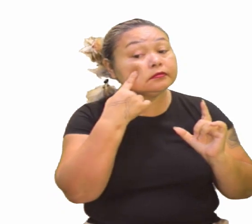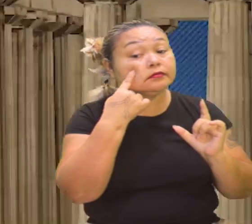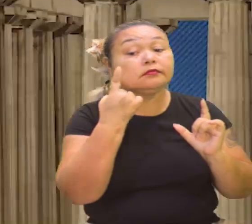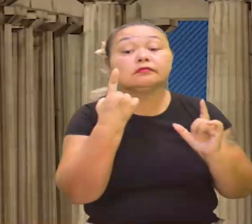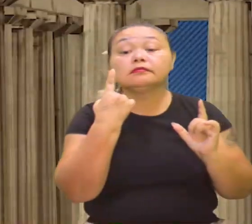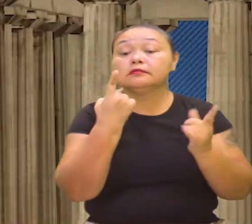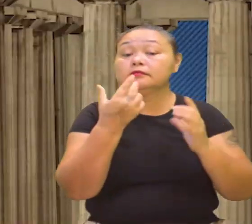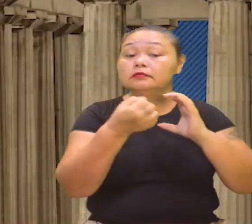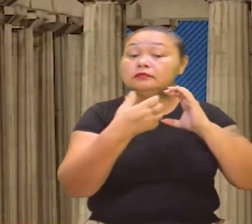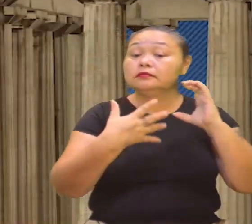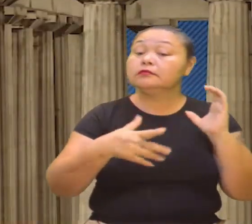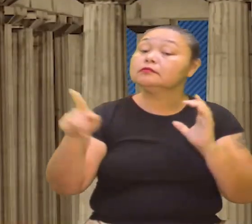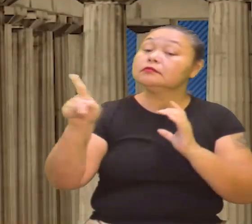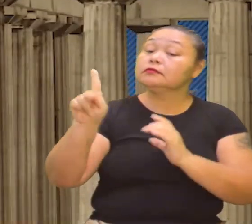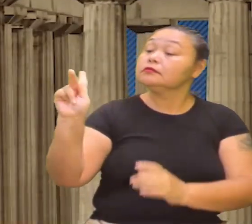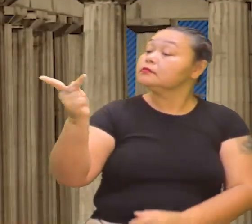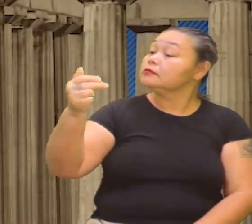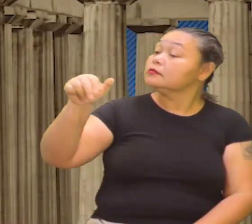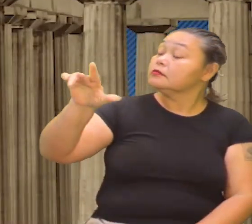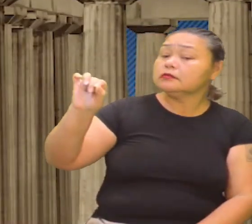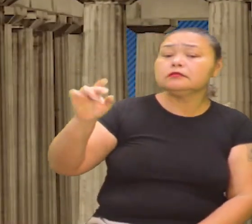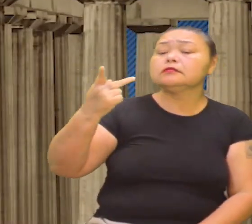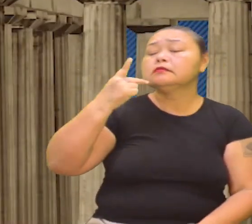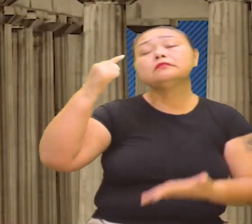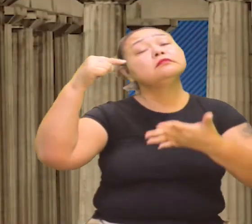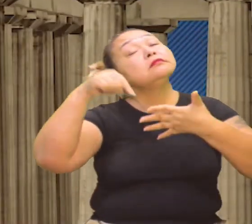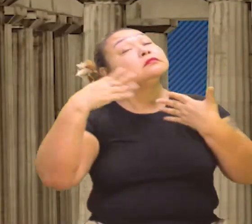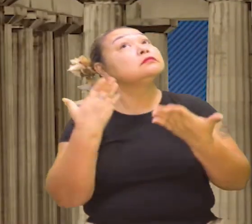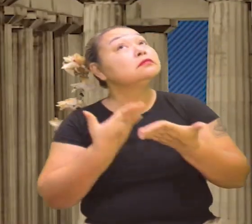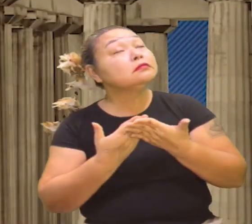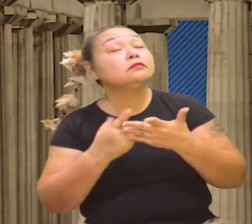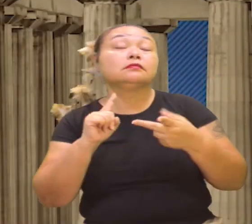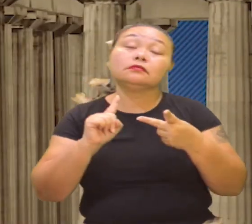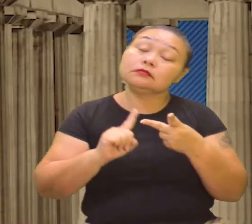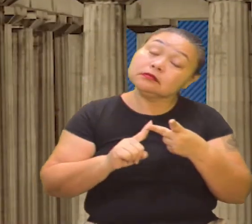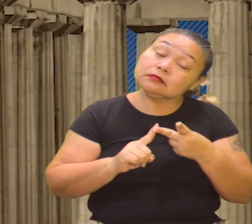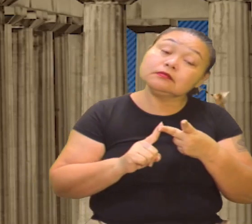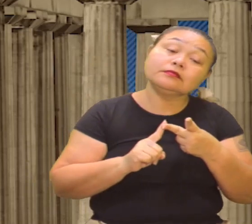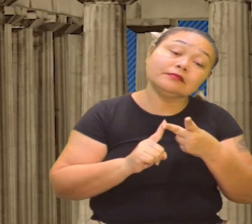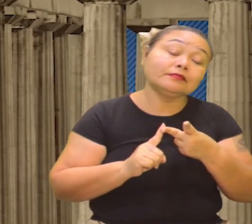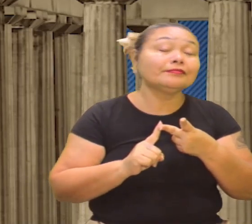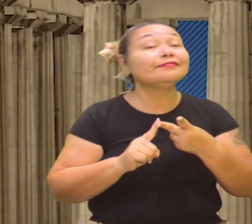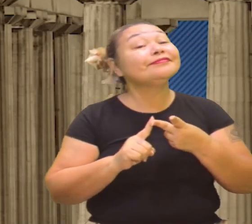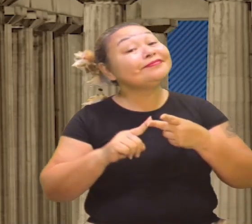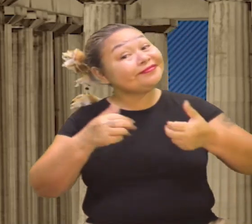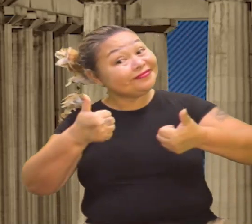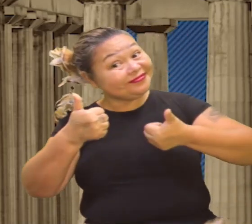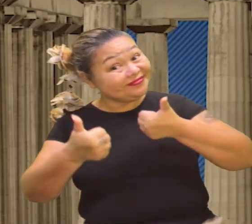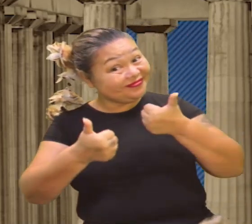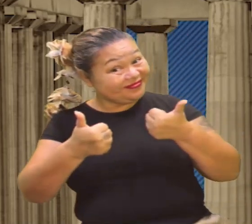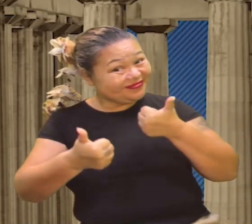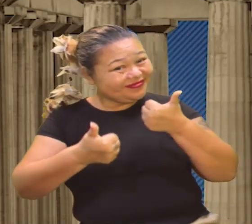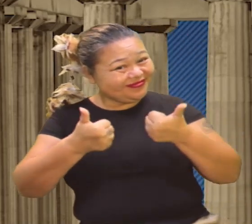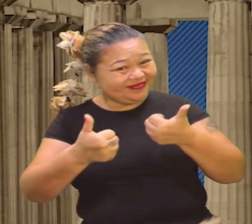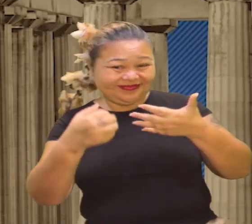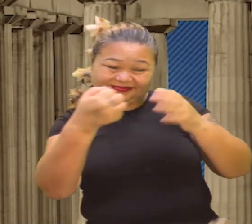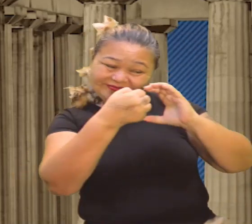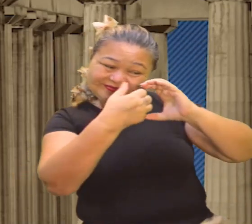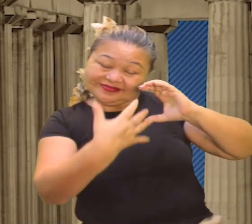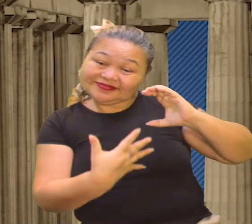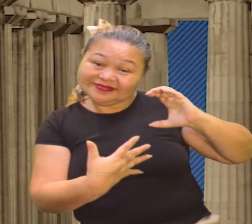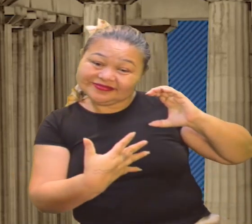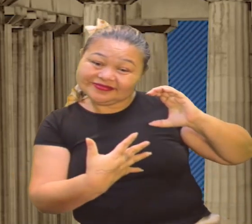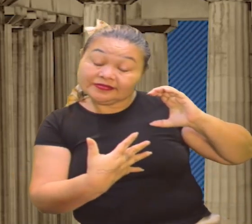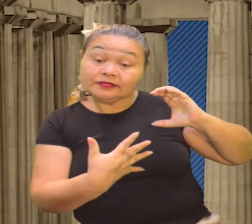ver as características do professor L. Então, ele vai falar um pouco. Ele estuda, ele é simpático. só. Então, são características.